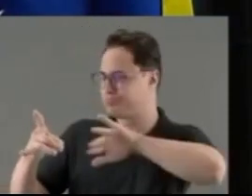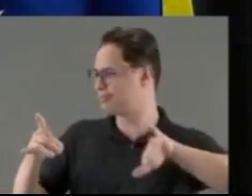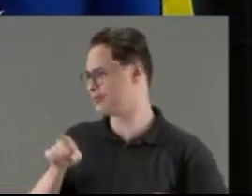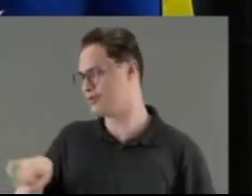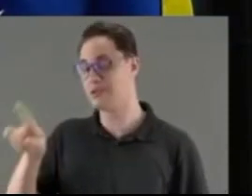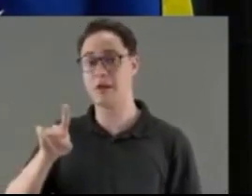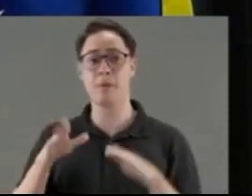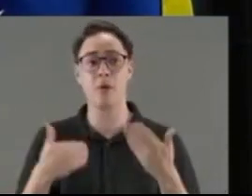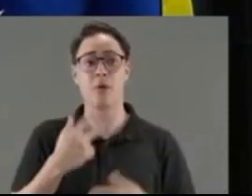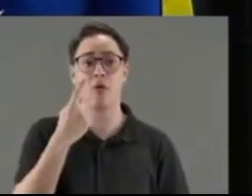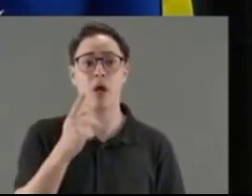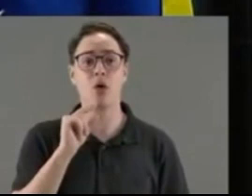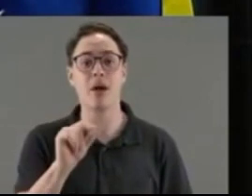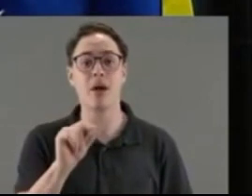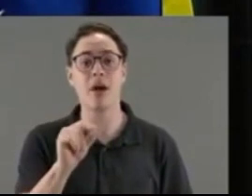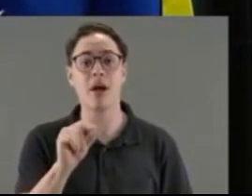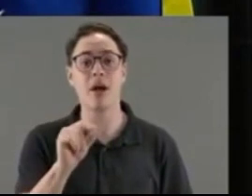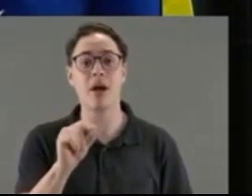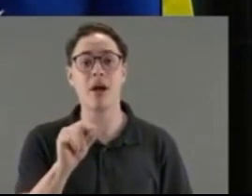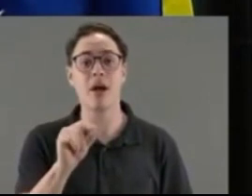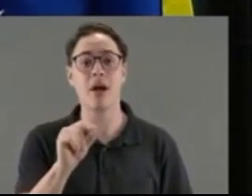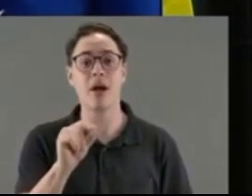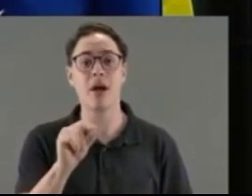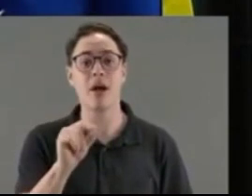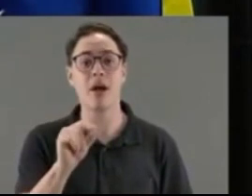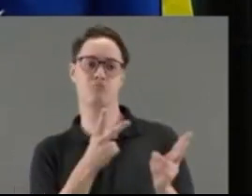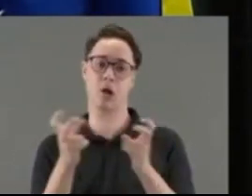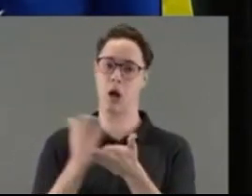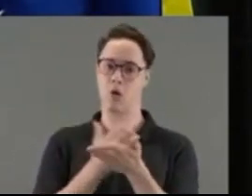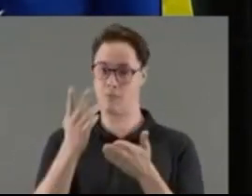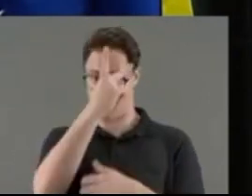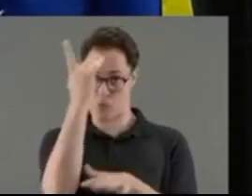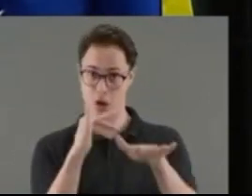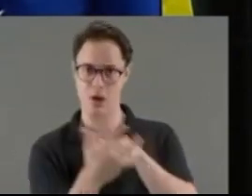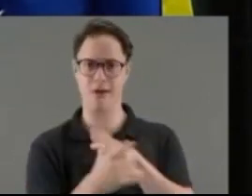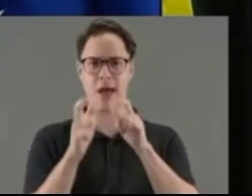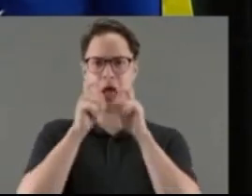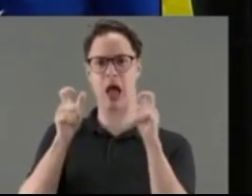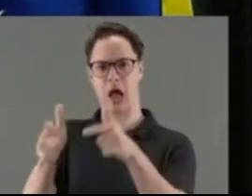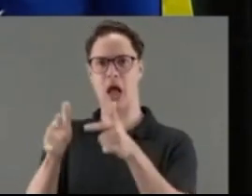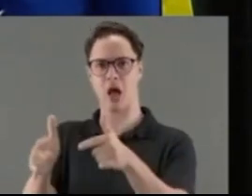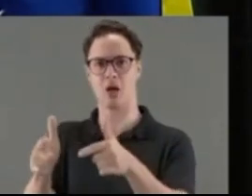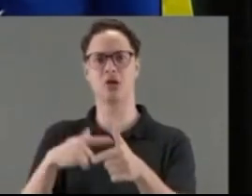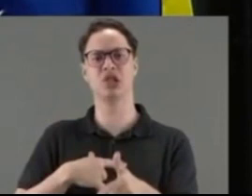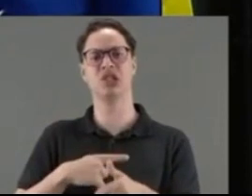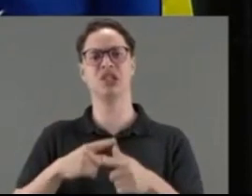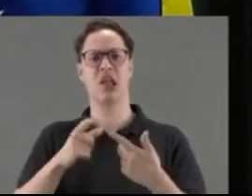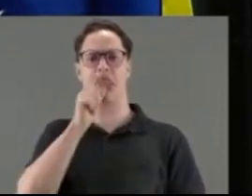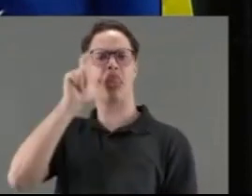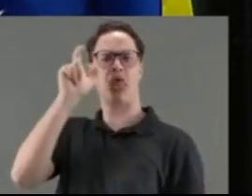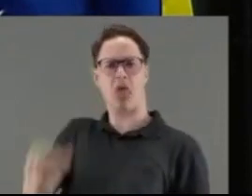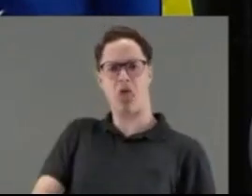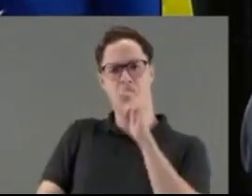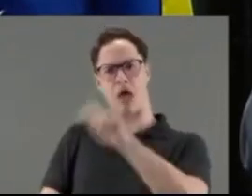E ó, eu vou falar uma coisa aqui agora para os políticos. Eu vi aqui alguns aqui, em rede social também, criticando e sempre xingando, falando mal,